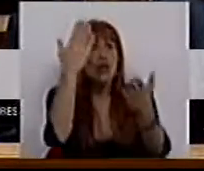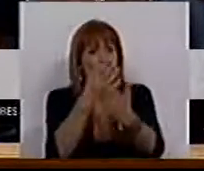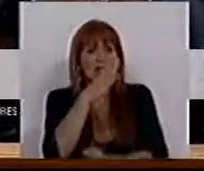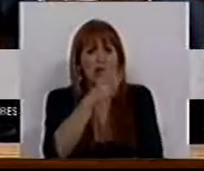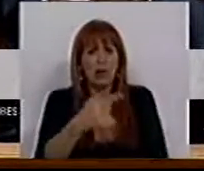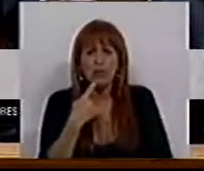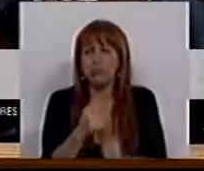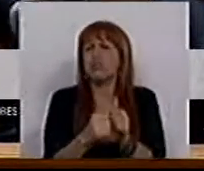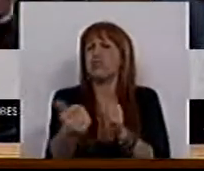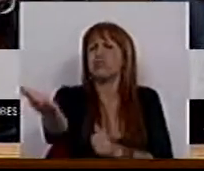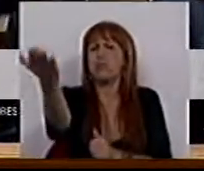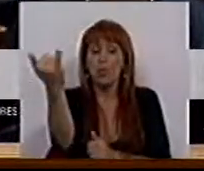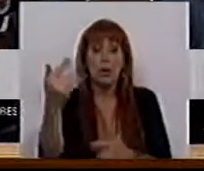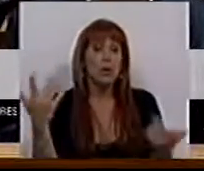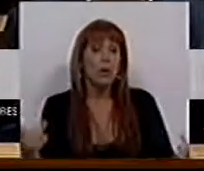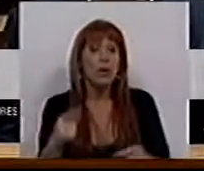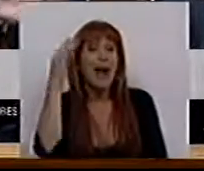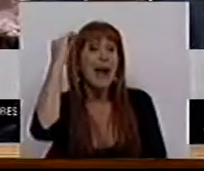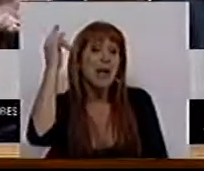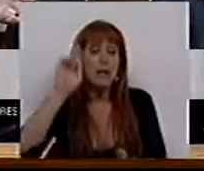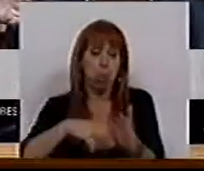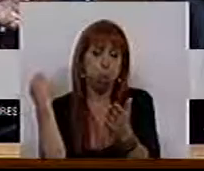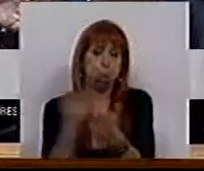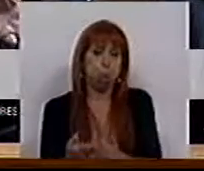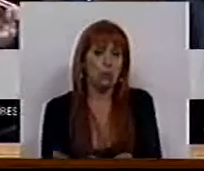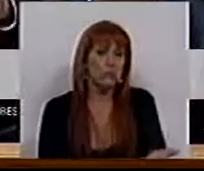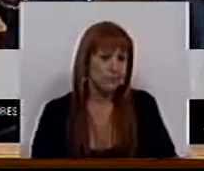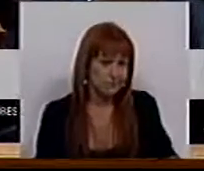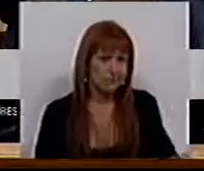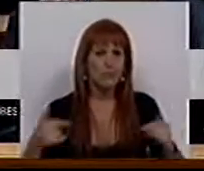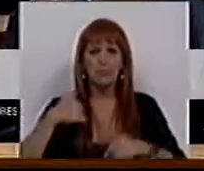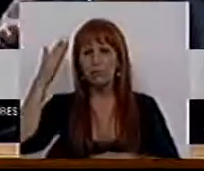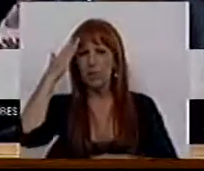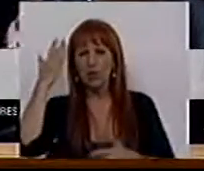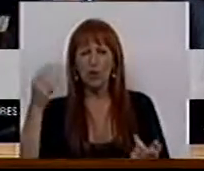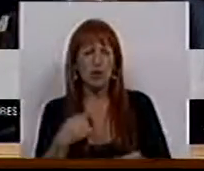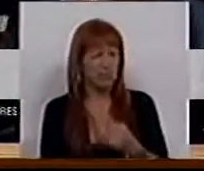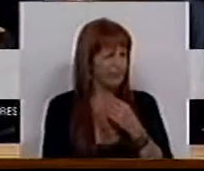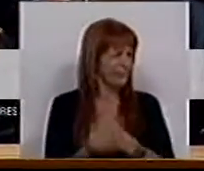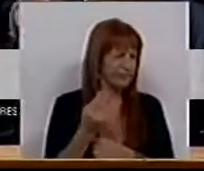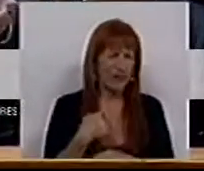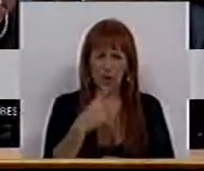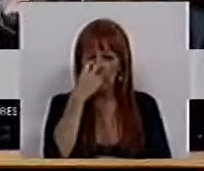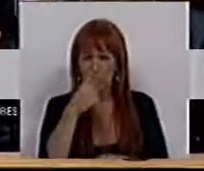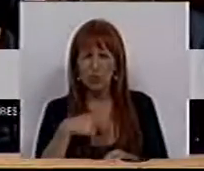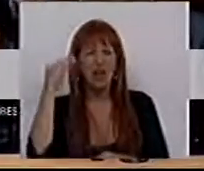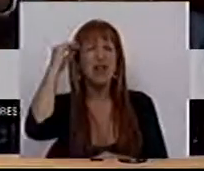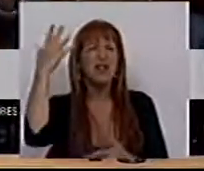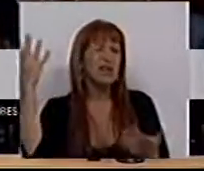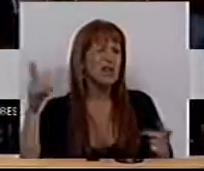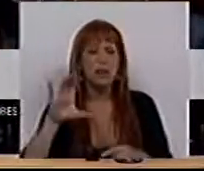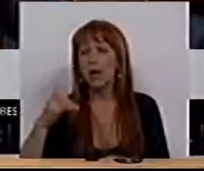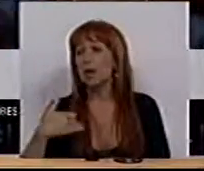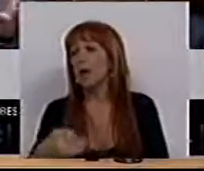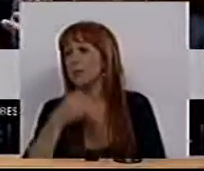escolas. Está muito longe disso. Portanto, a sua tese cai por terra desde logo. Eu acho estranha e até curiosa a tese do